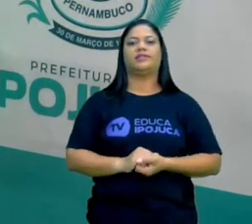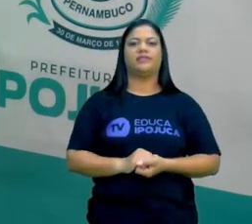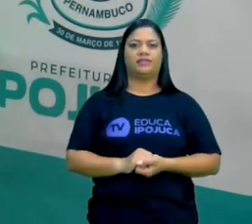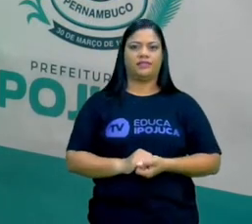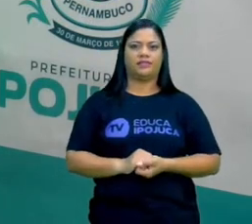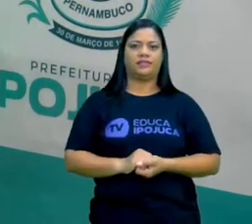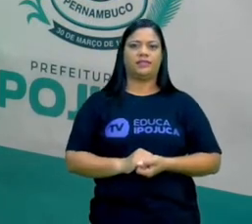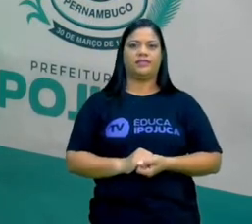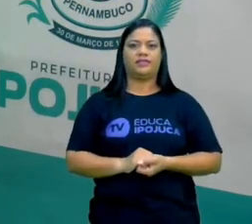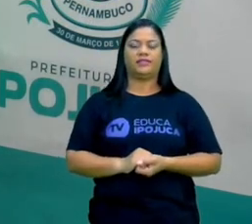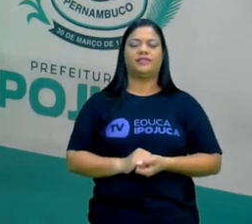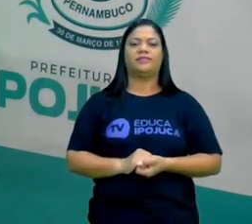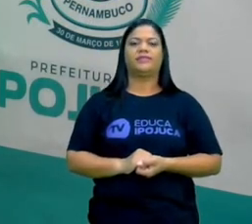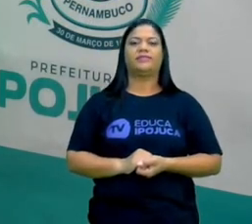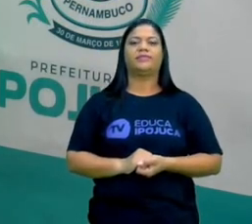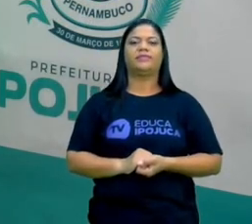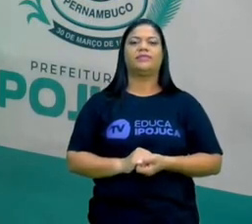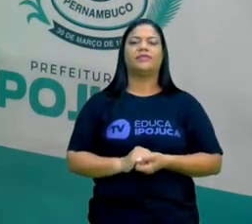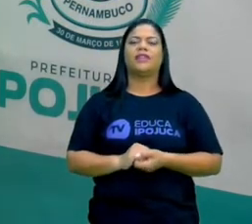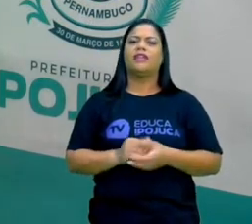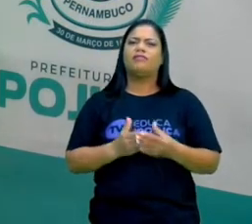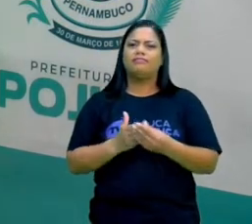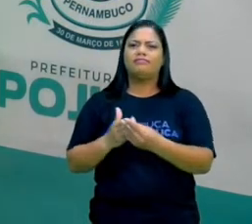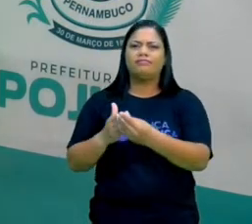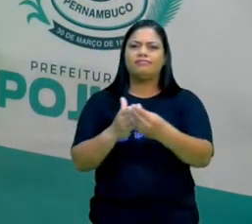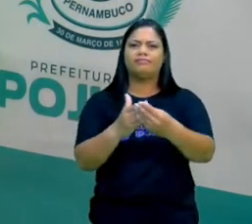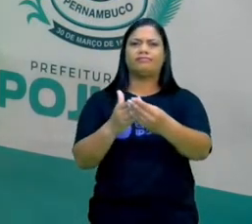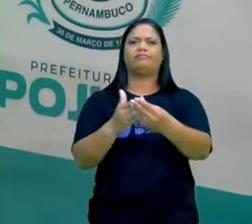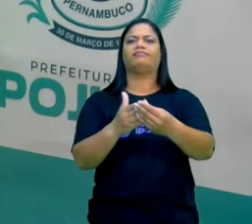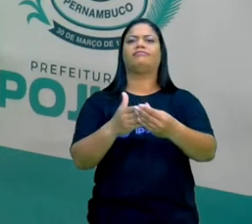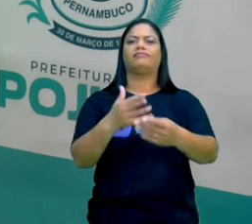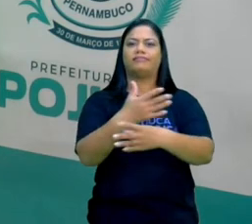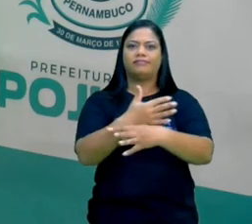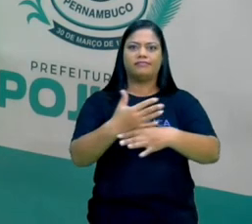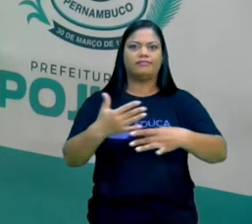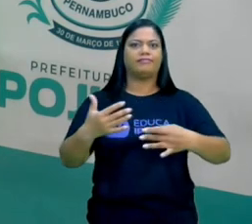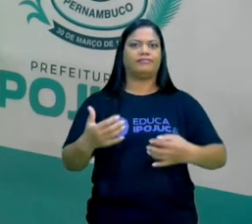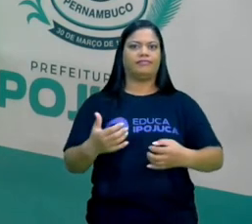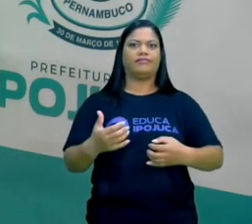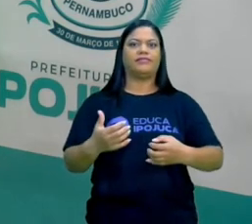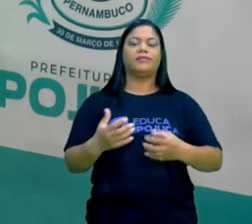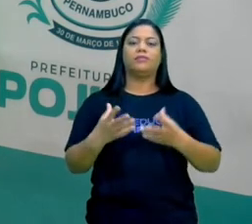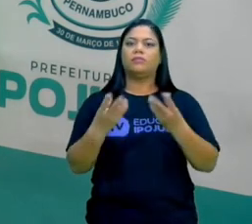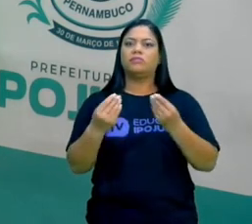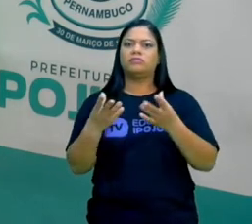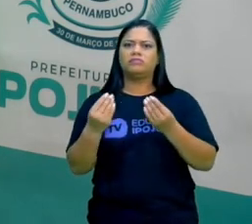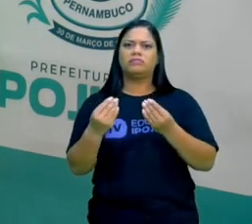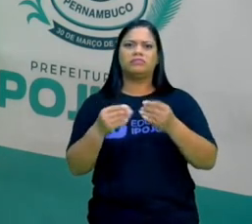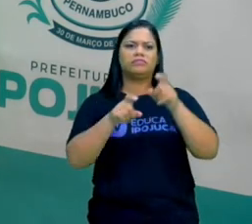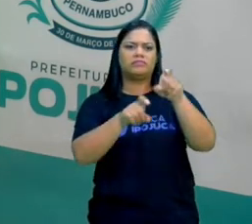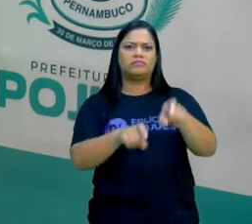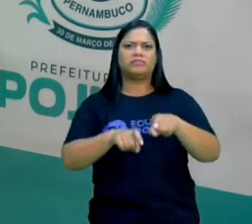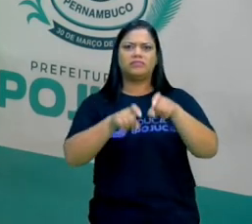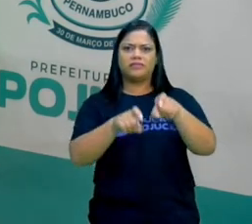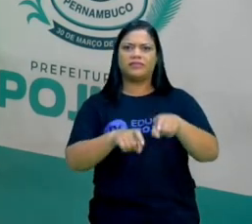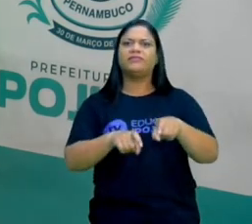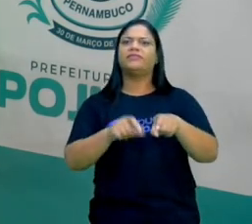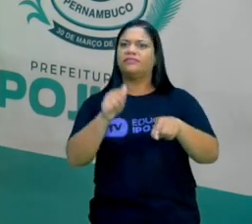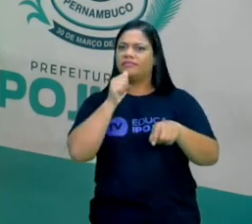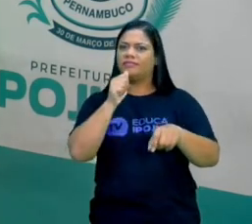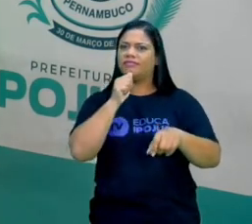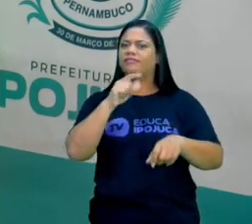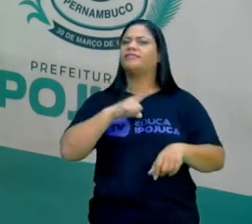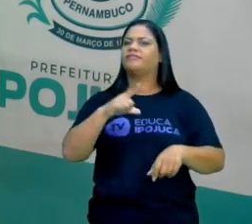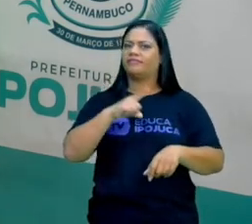sustenta a economia da cidade, com suas grandes plantações de cana-de-açúcar. Muitos engenhos ainda plantam açúcar.